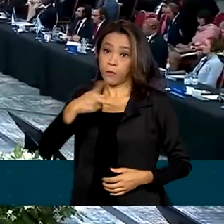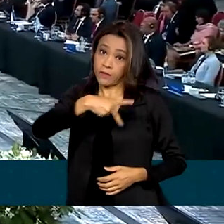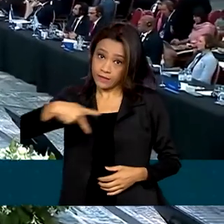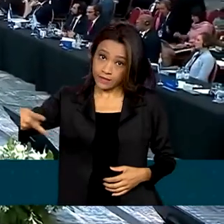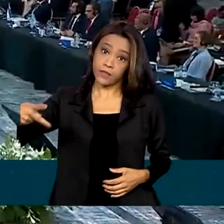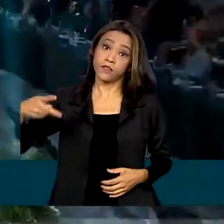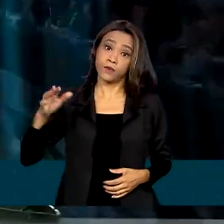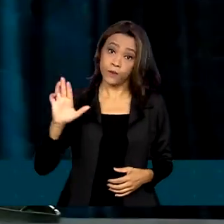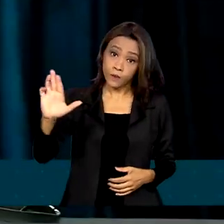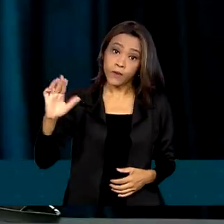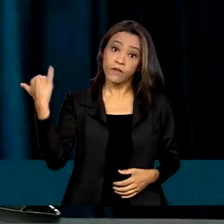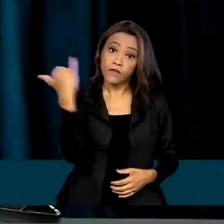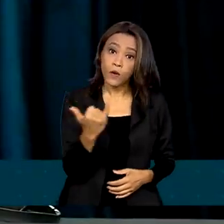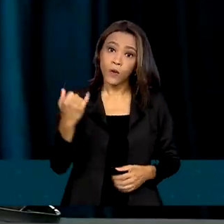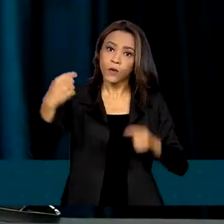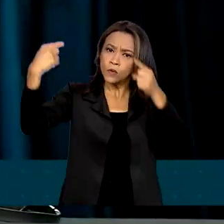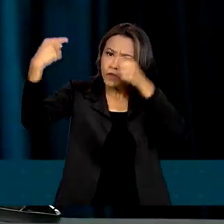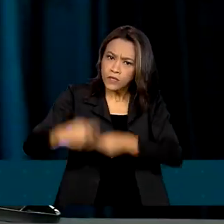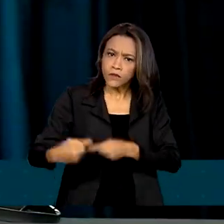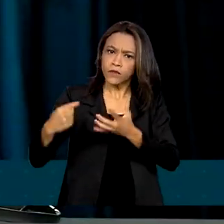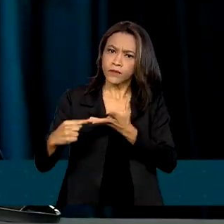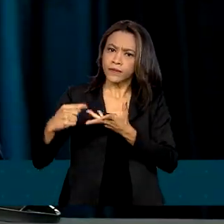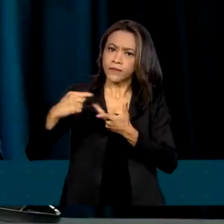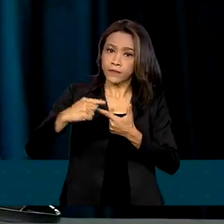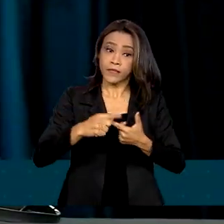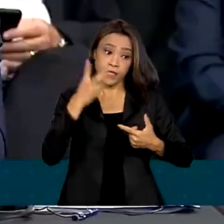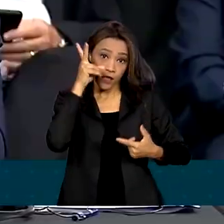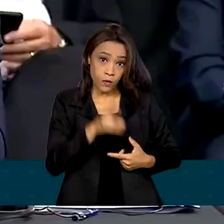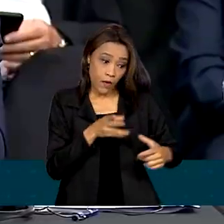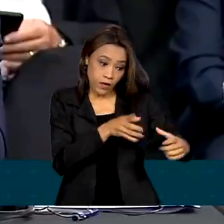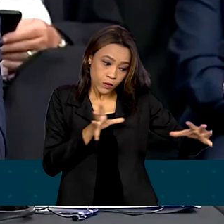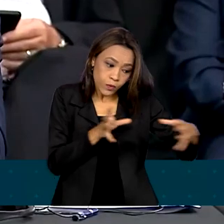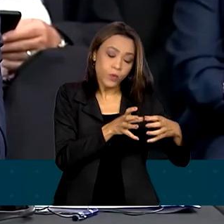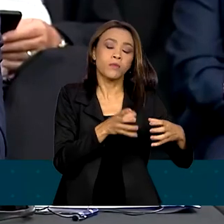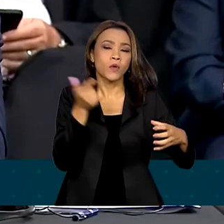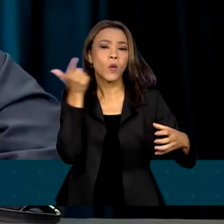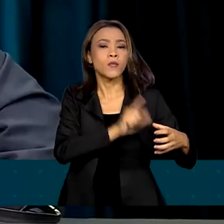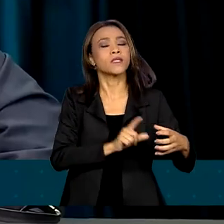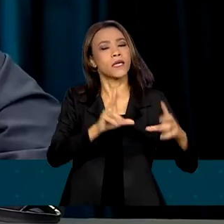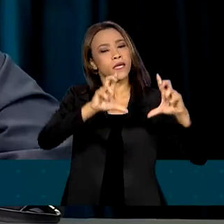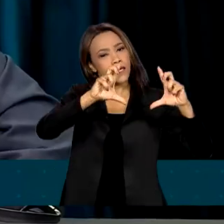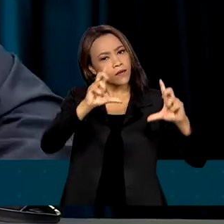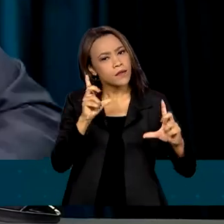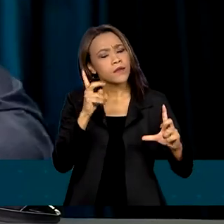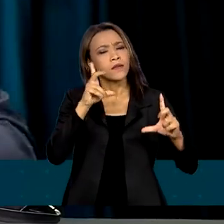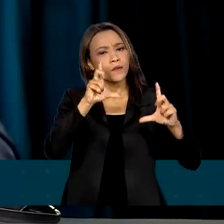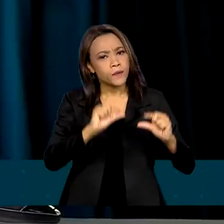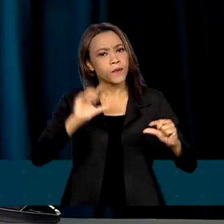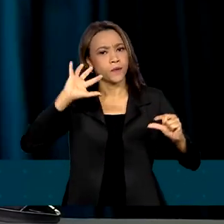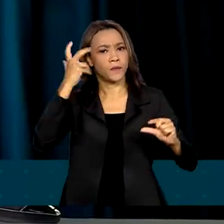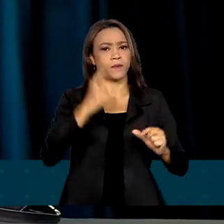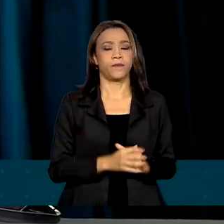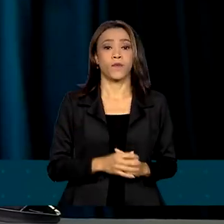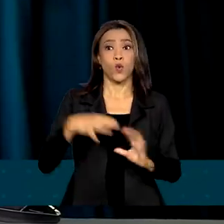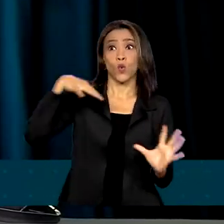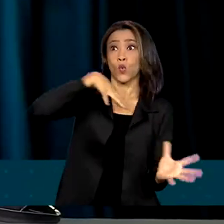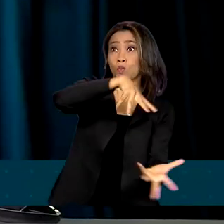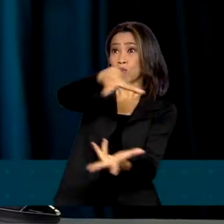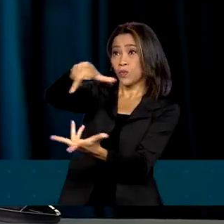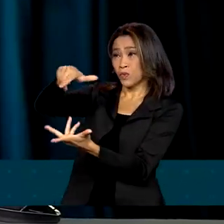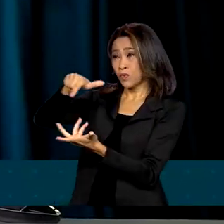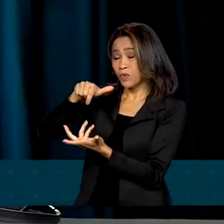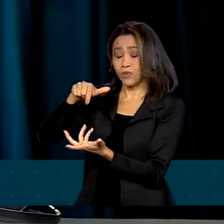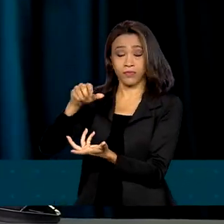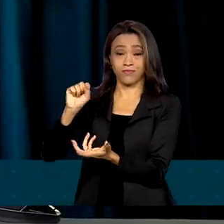os desafios que uma união como a da Selac ajuda a superar. O mundo vive um momento de múltiplas crises.